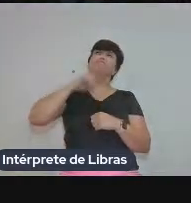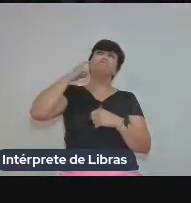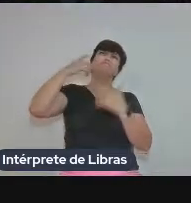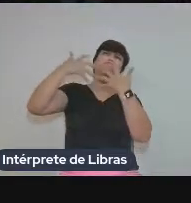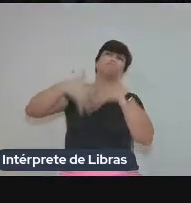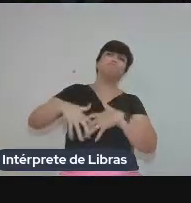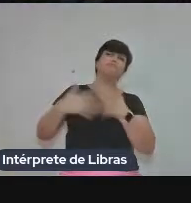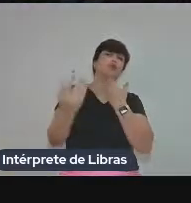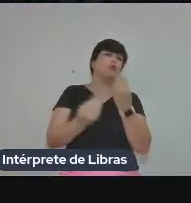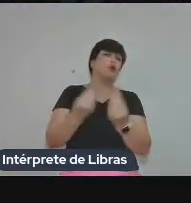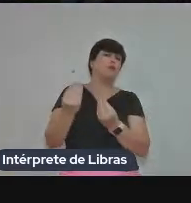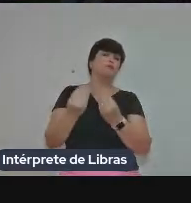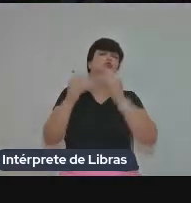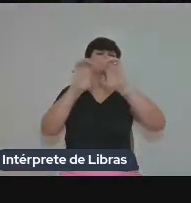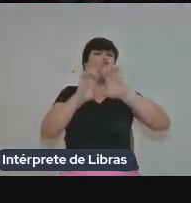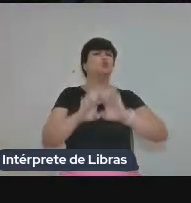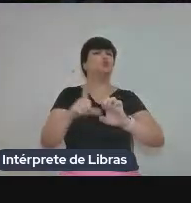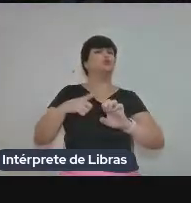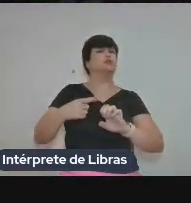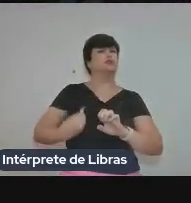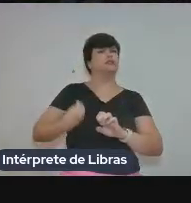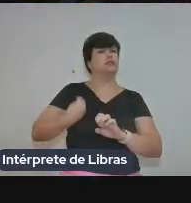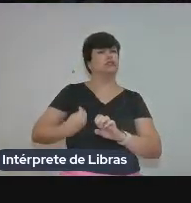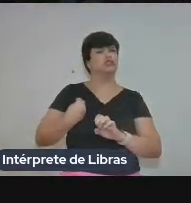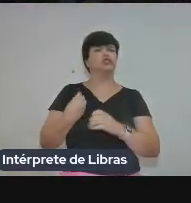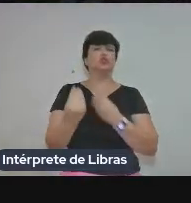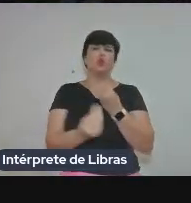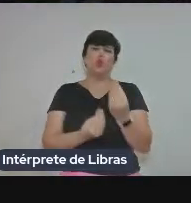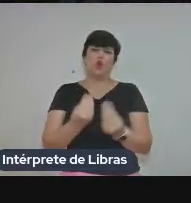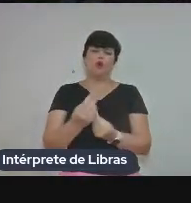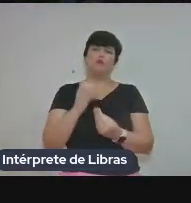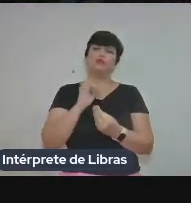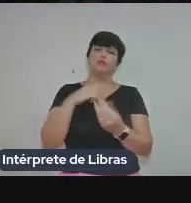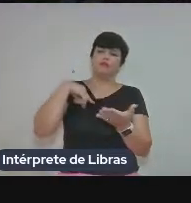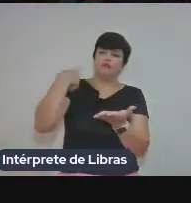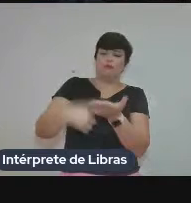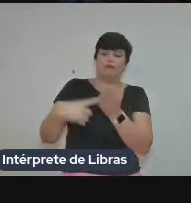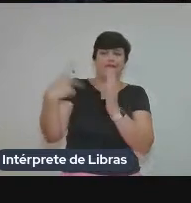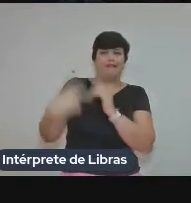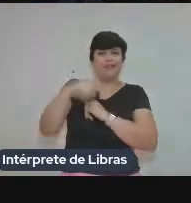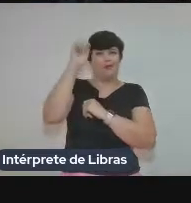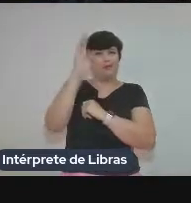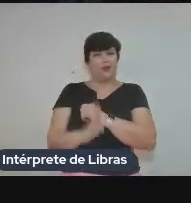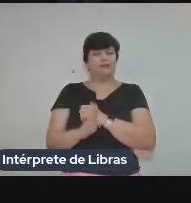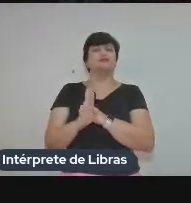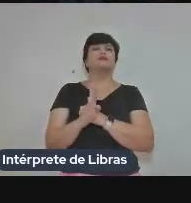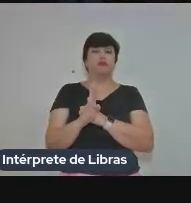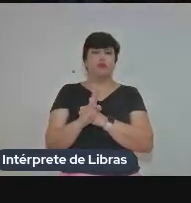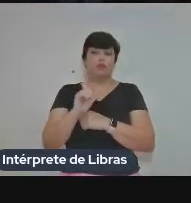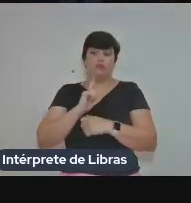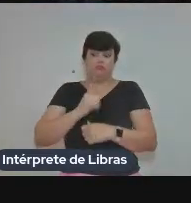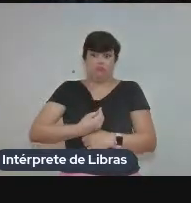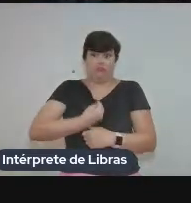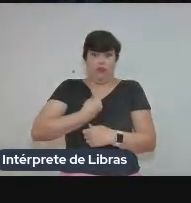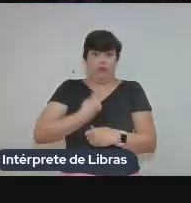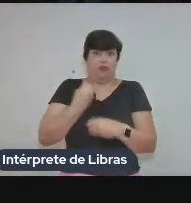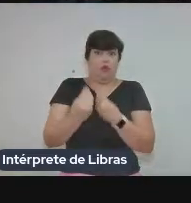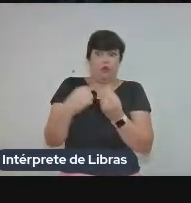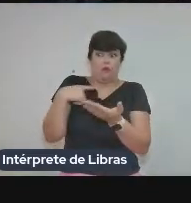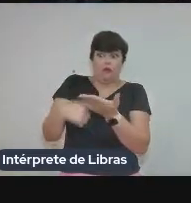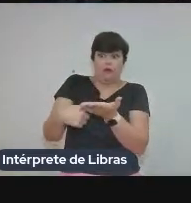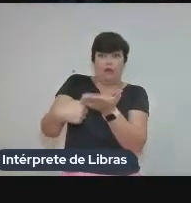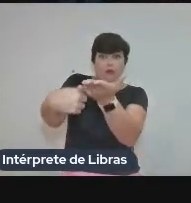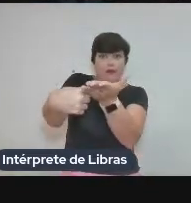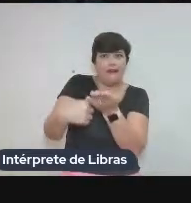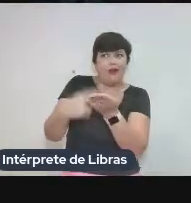quais são as estruturas existentes, quais são os compromissos que o Brasil, como uma nação soberana, firma